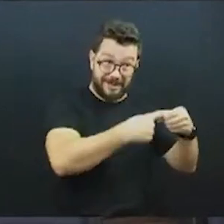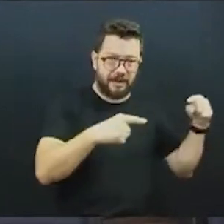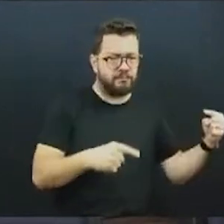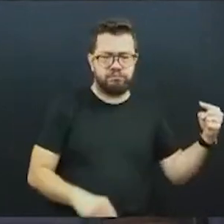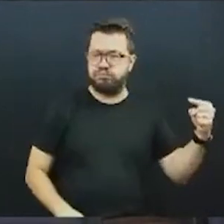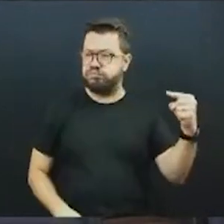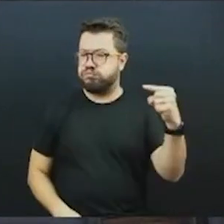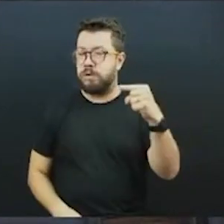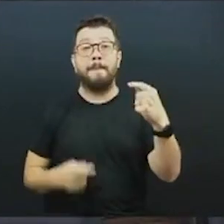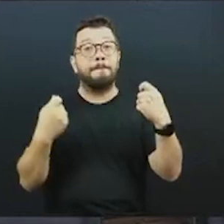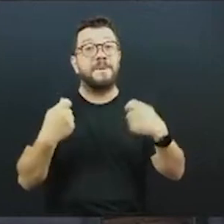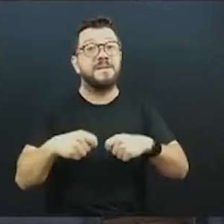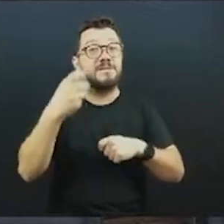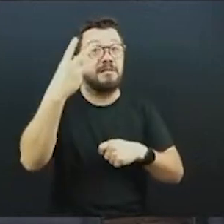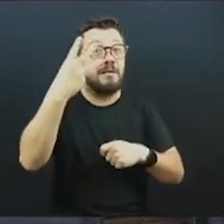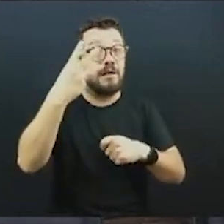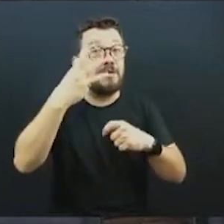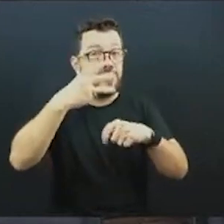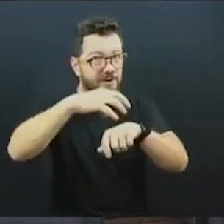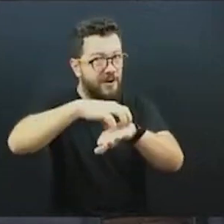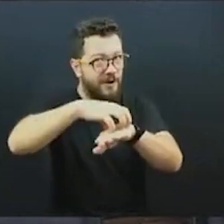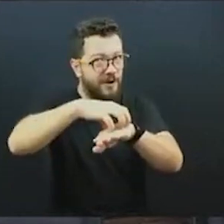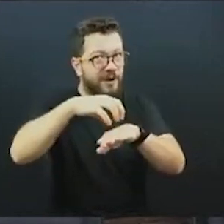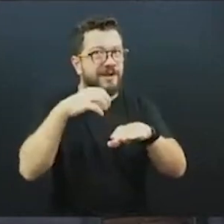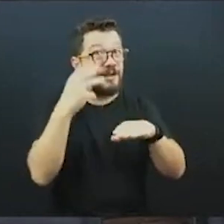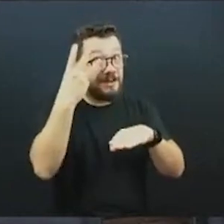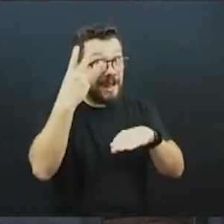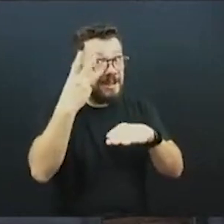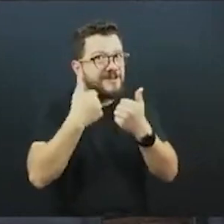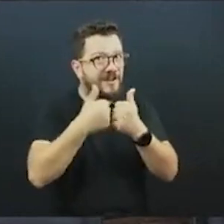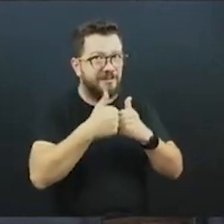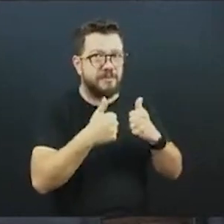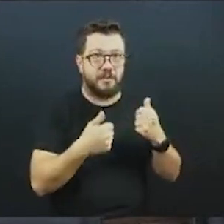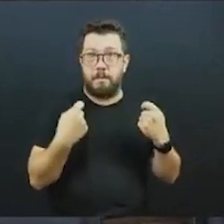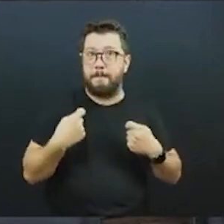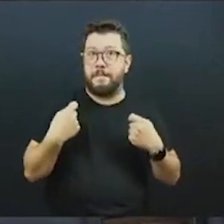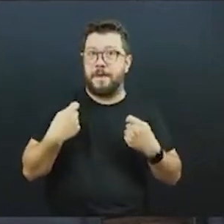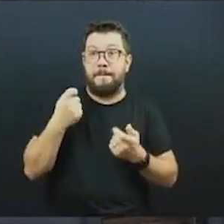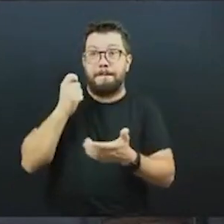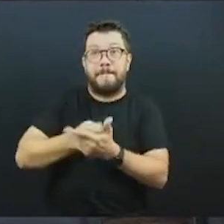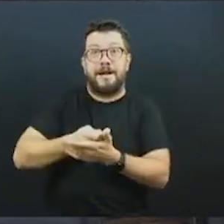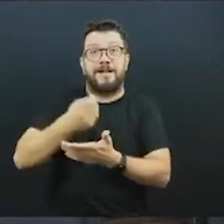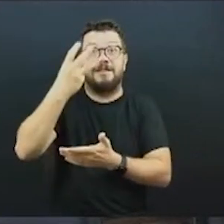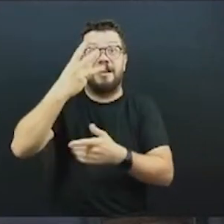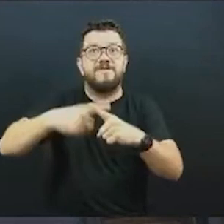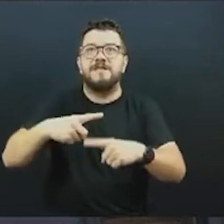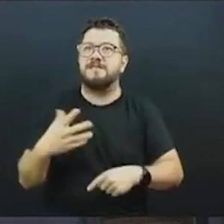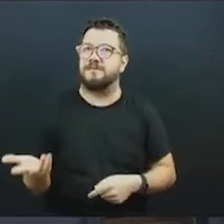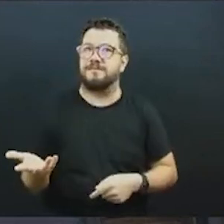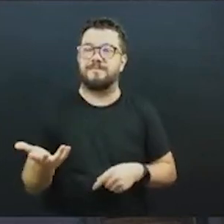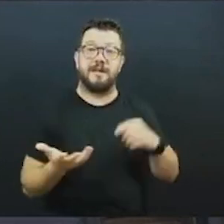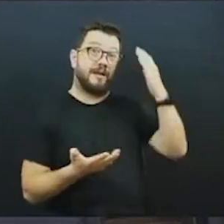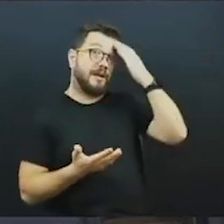três ônibus, então você paga três passagens. Em Curitiba, nós temos um sistema integrado, que se você pegar, você vem de Fazenda